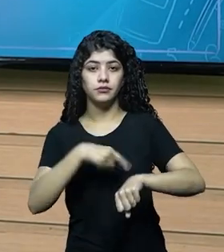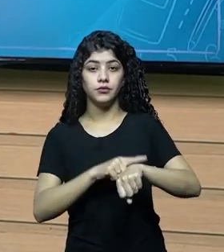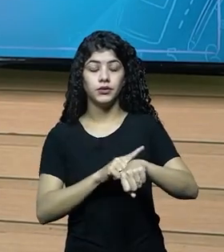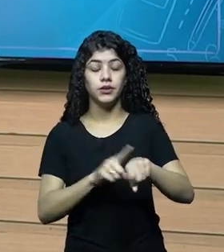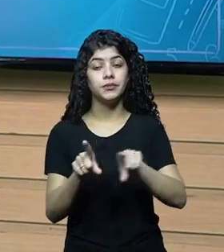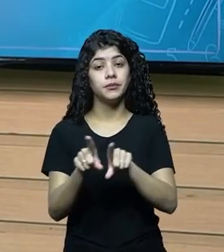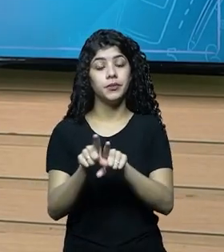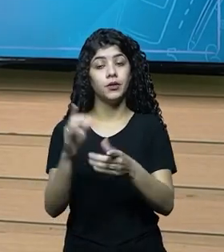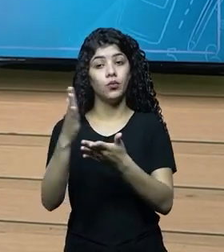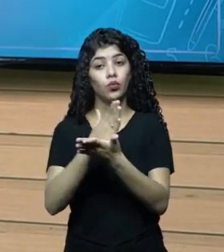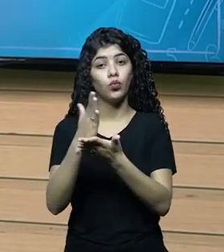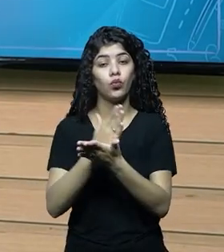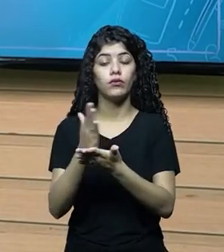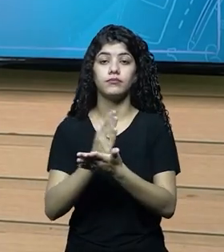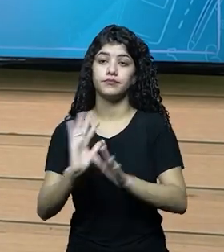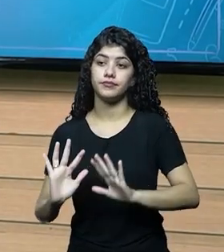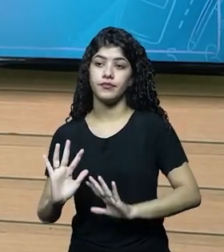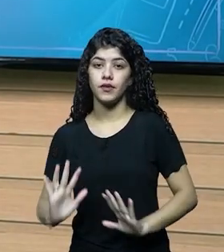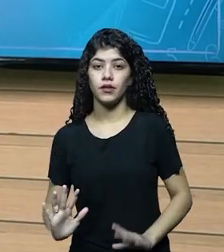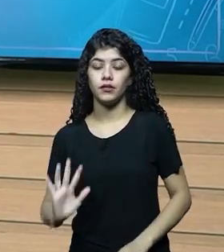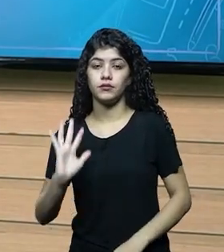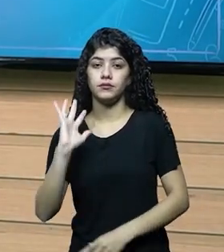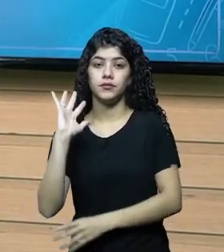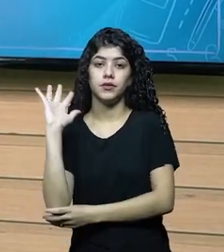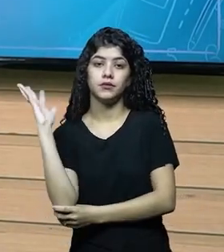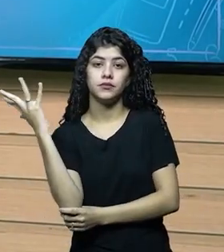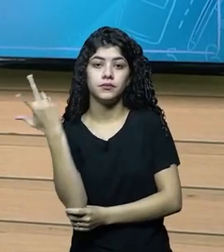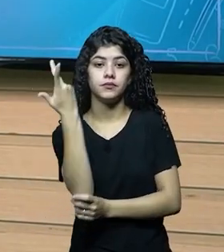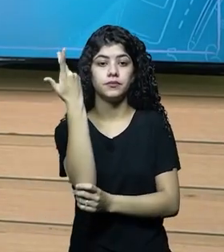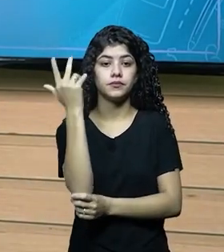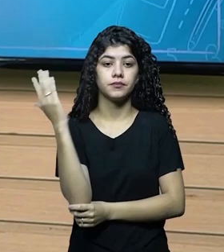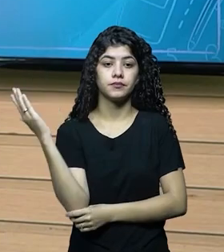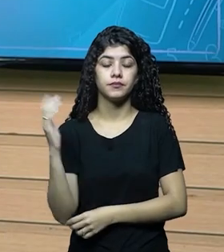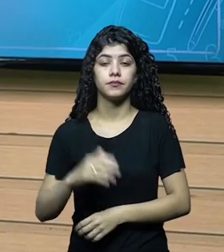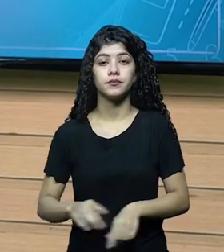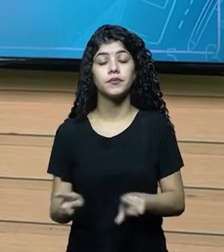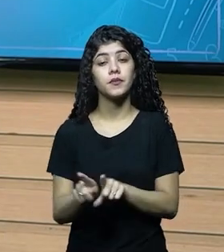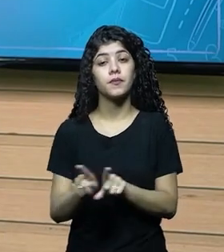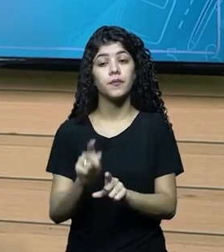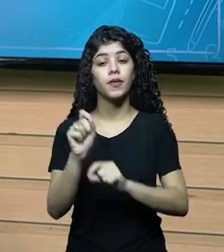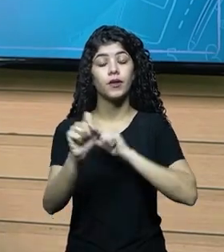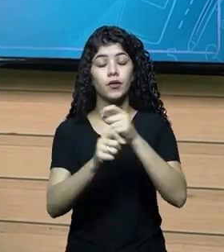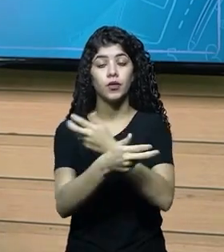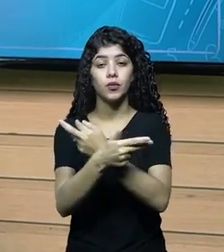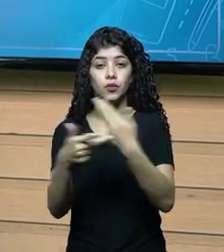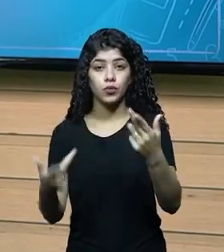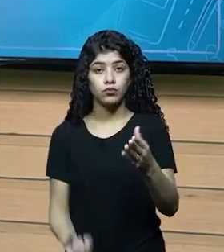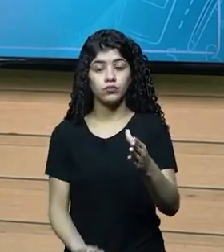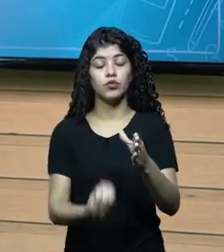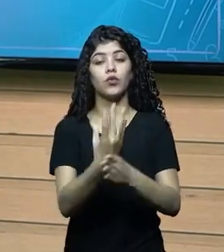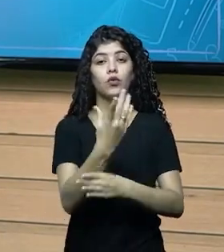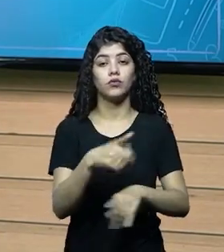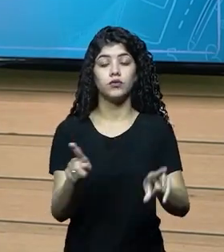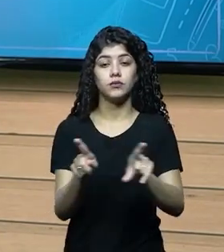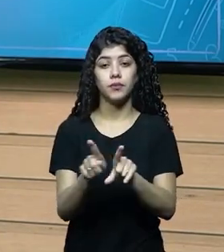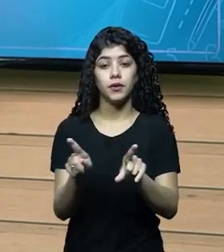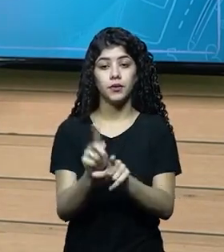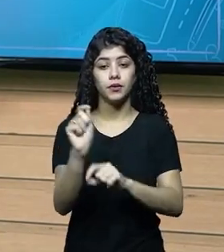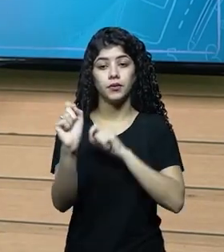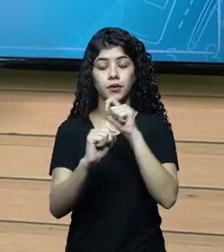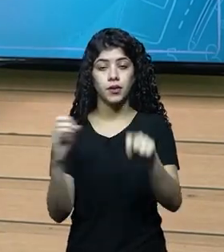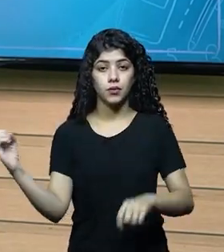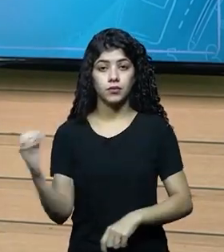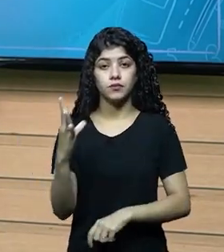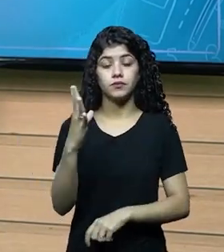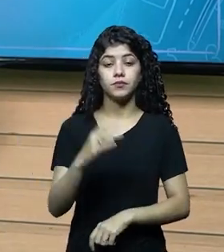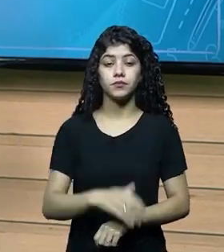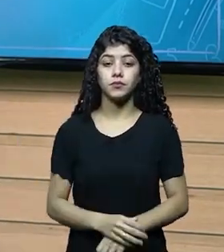elementos da natureza e eles geram novos ativos. E esses novos ativos podem gerar, podem ser tanto